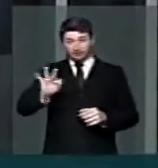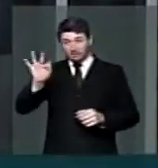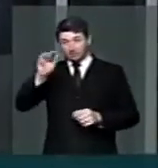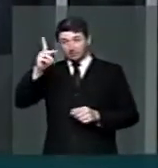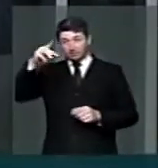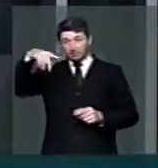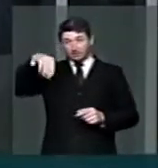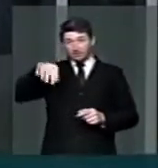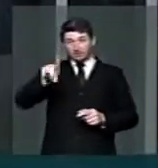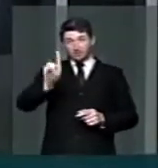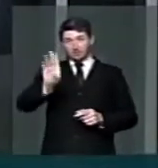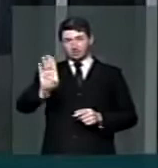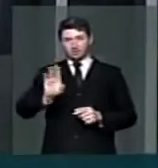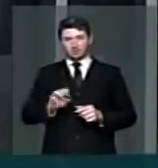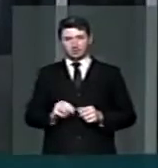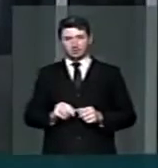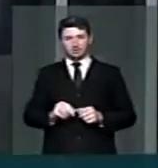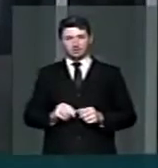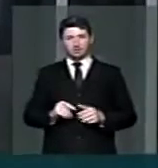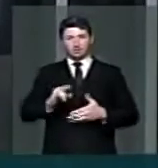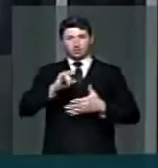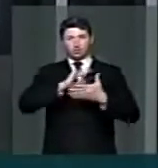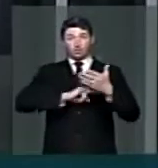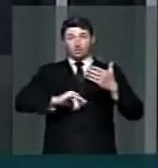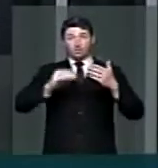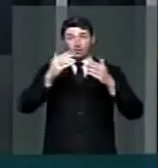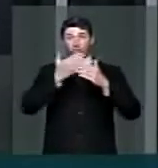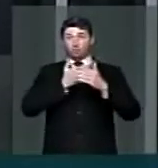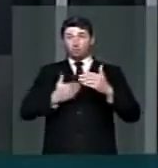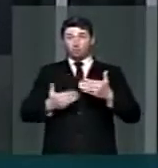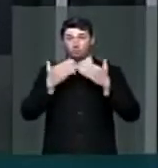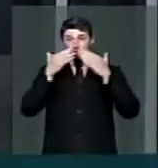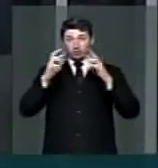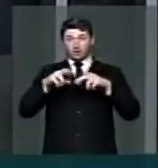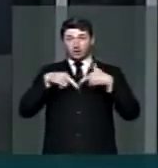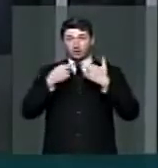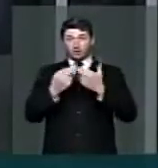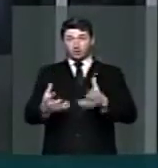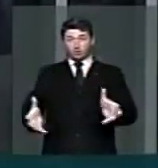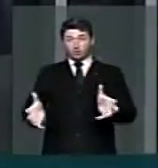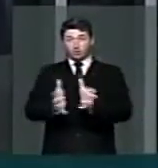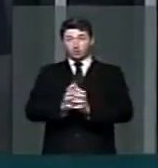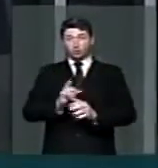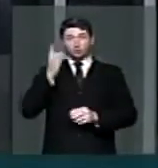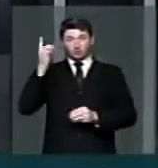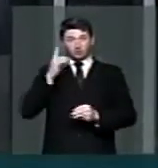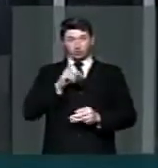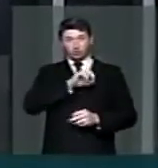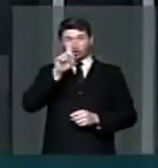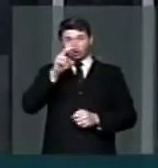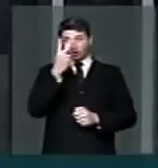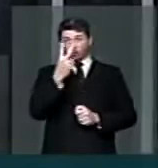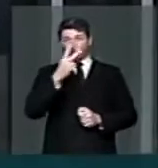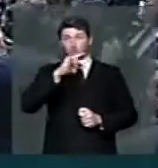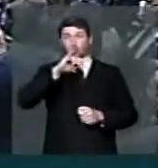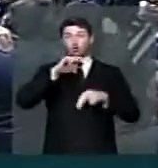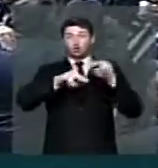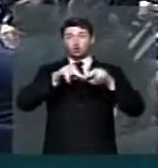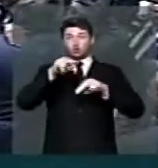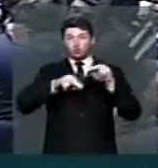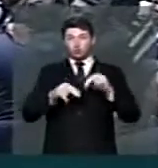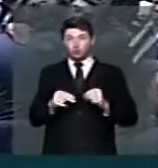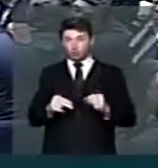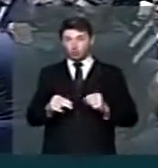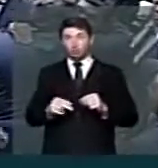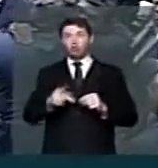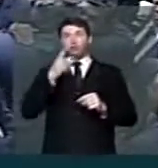PMDB em documento público de uma reunião de bancada no dia 2 de julho se